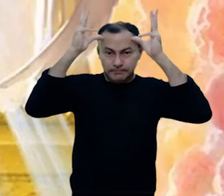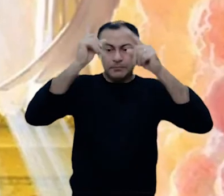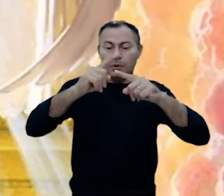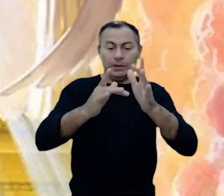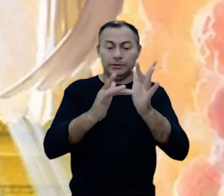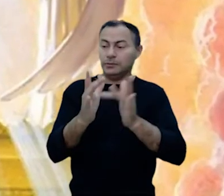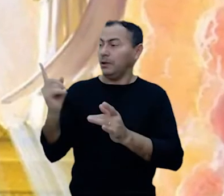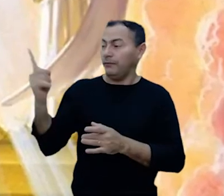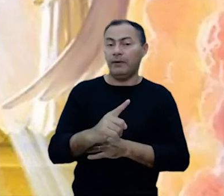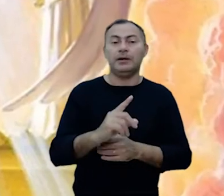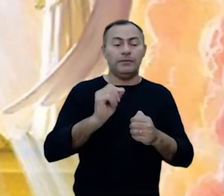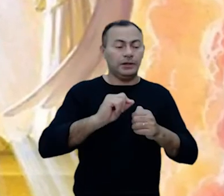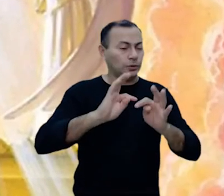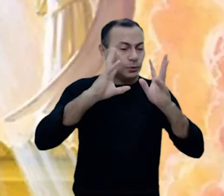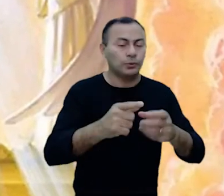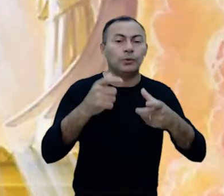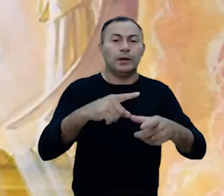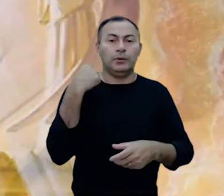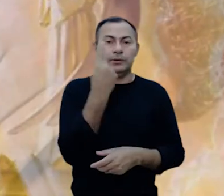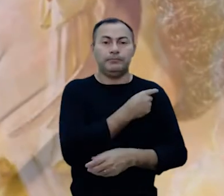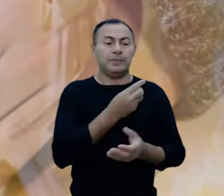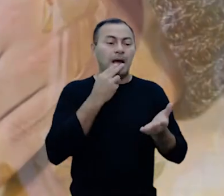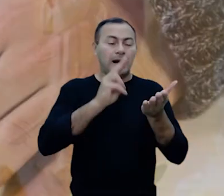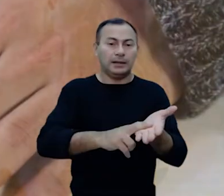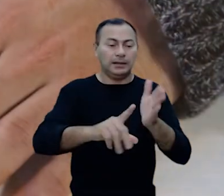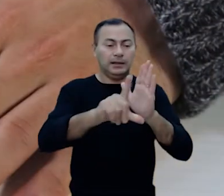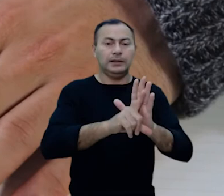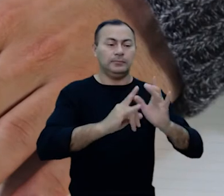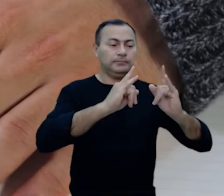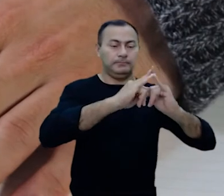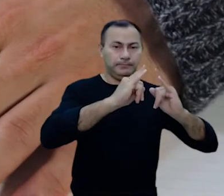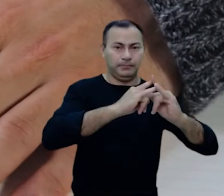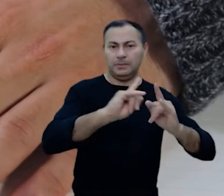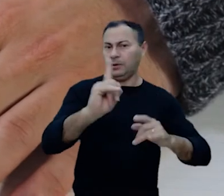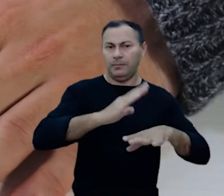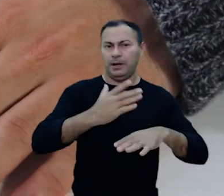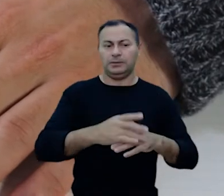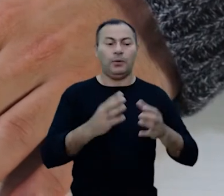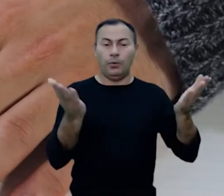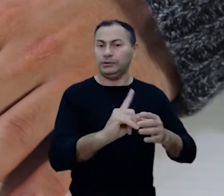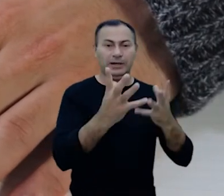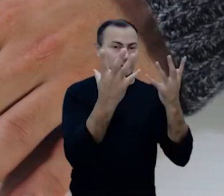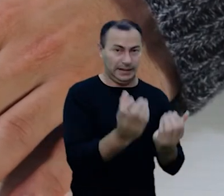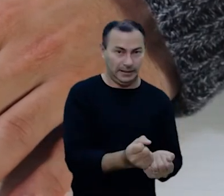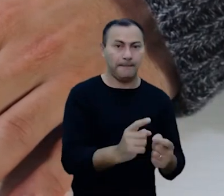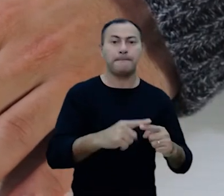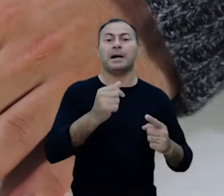no tempo de Moisés isso porque Jesus veio e cumpriu tudo para nós a carta da lei nos termos do tabernáculo já não é mais